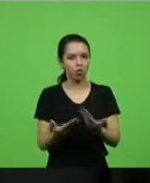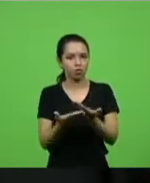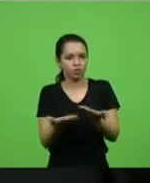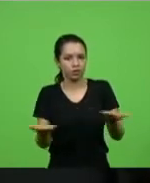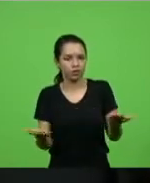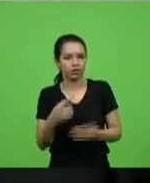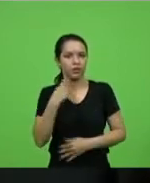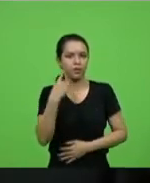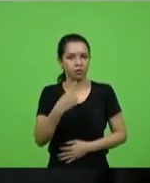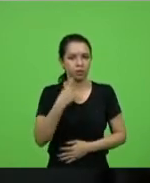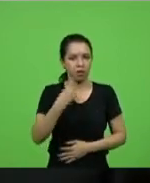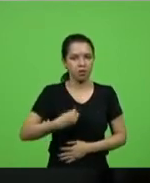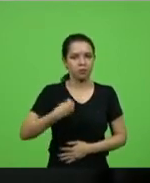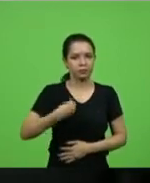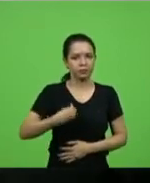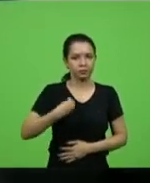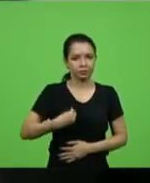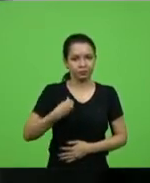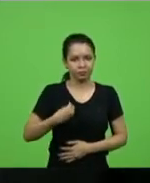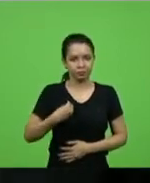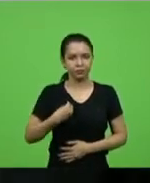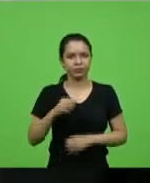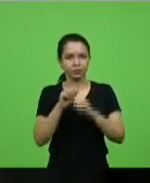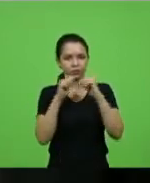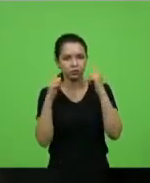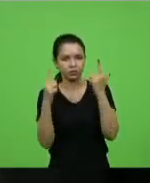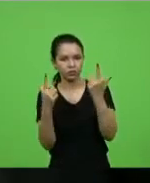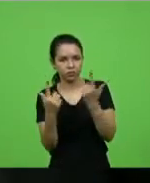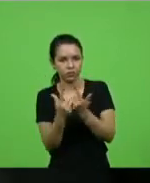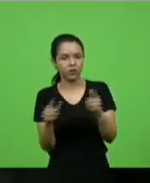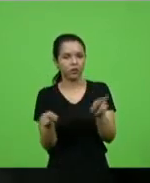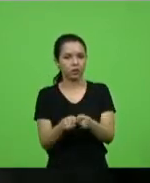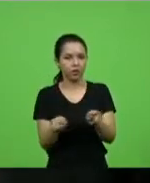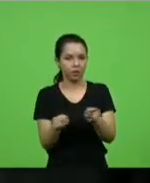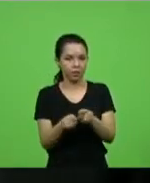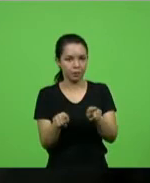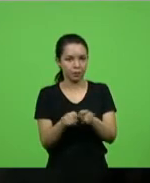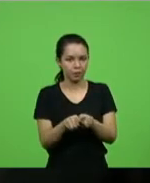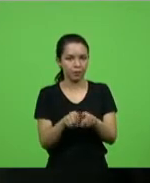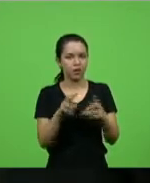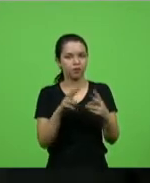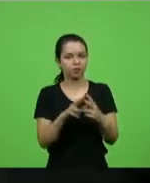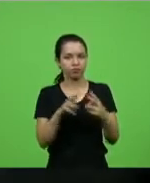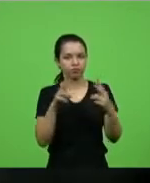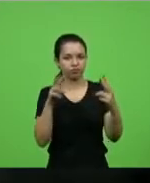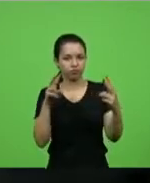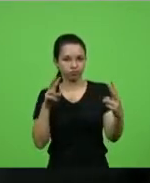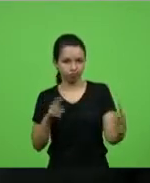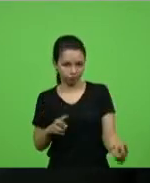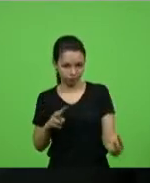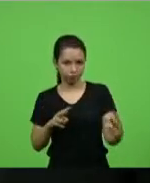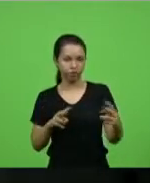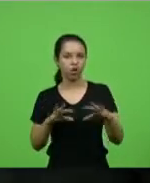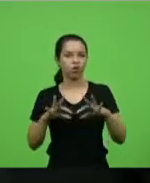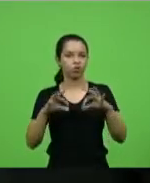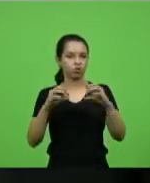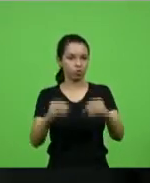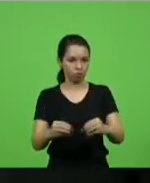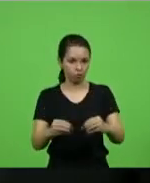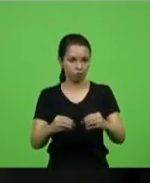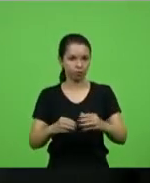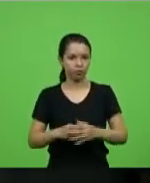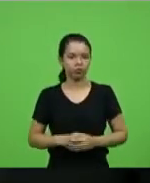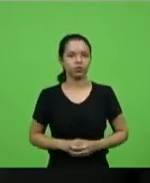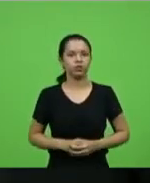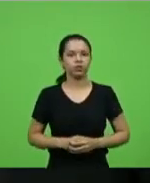deputados que se fazem presidente na Assembleia, quem está nos canais respectivos, home office, enfim, a todos. Essa